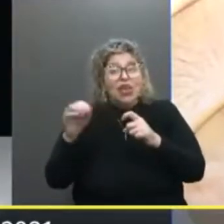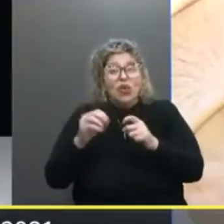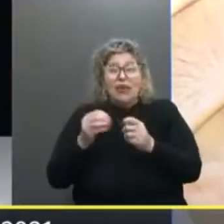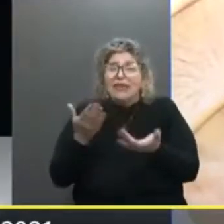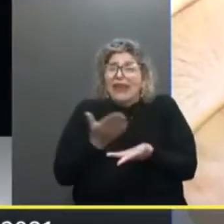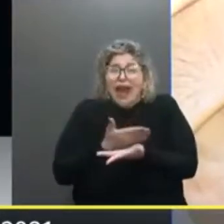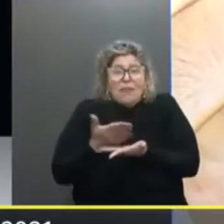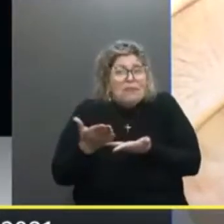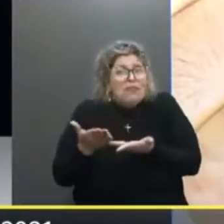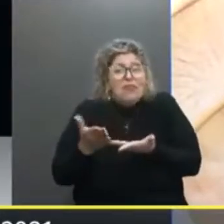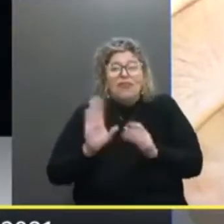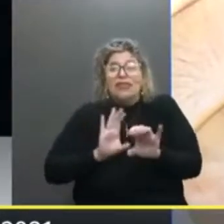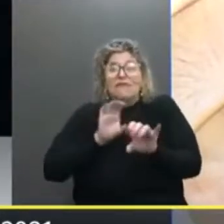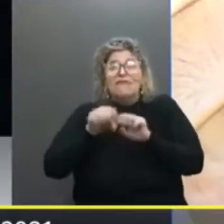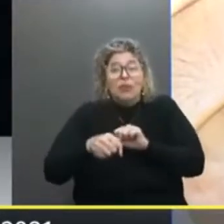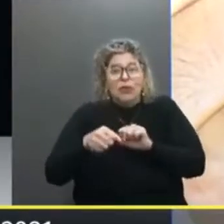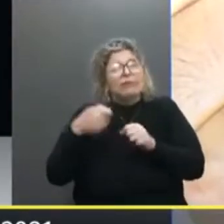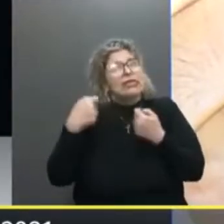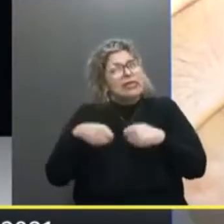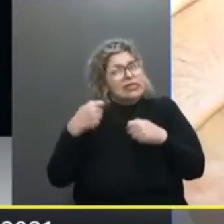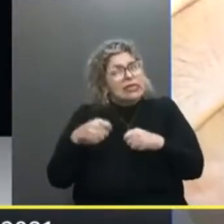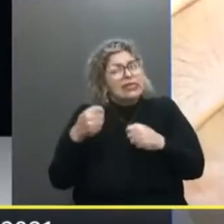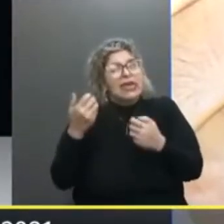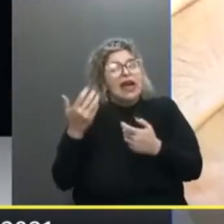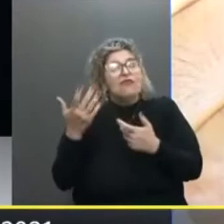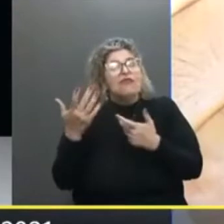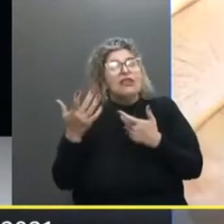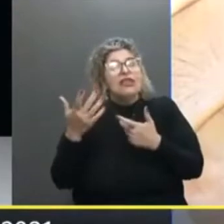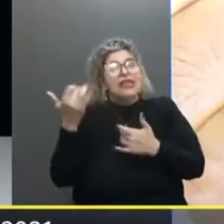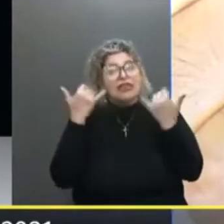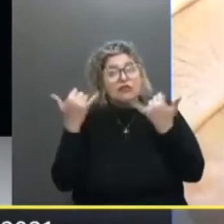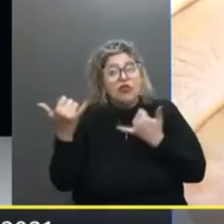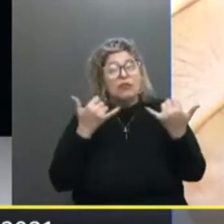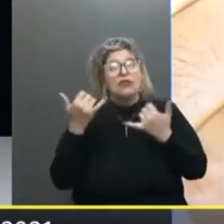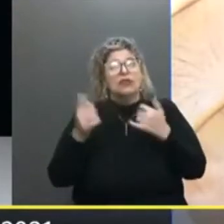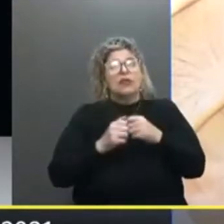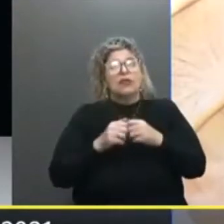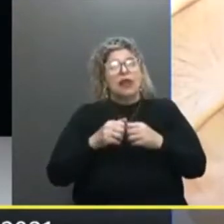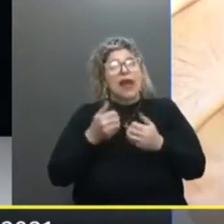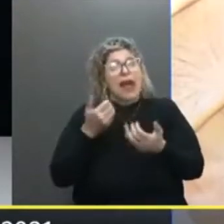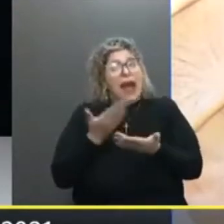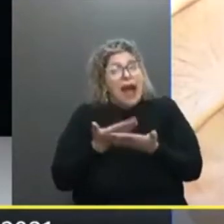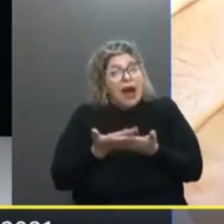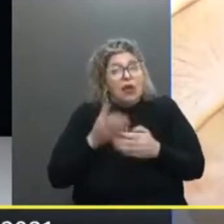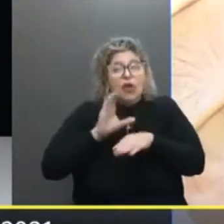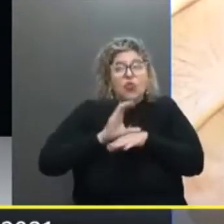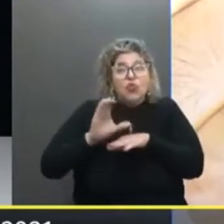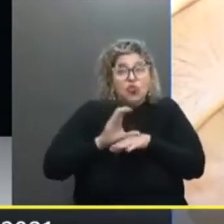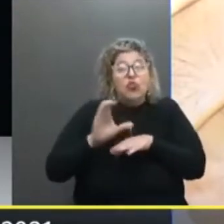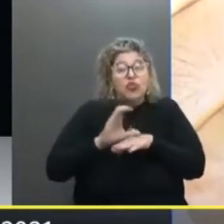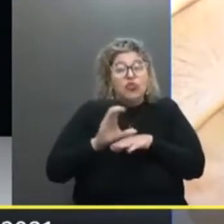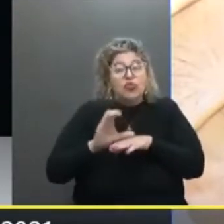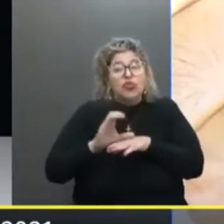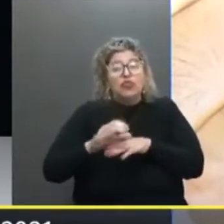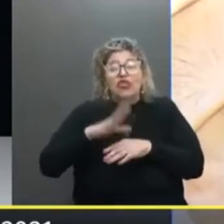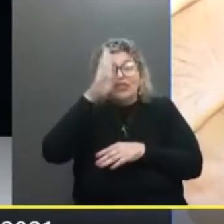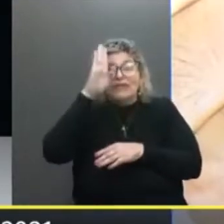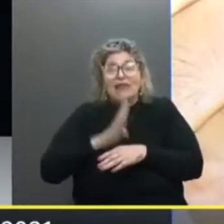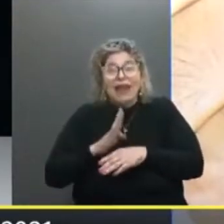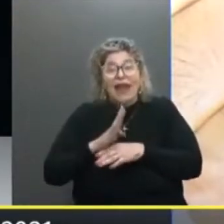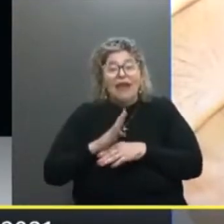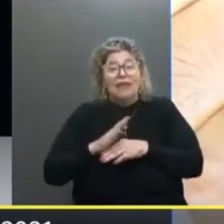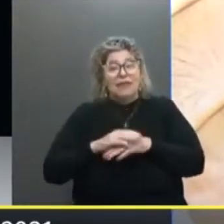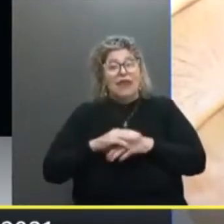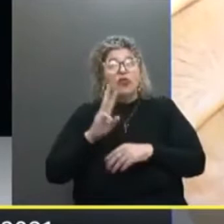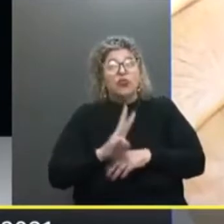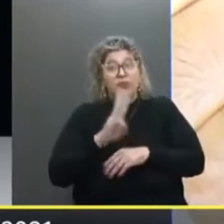Recém-formados Precisavam Dessa informação E disponibilizamos Aulas Gratuitamente No nosso